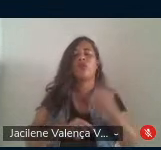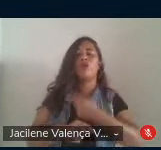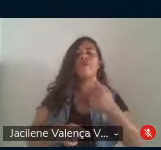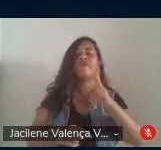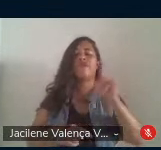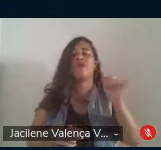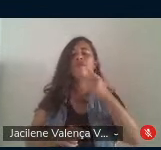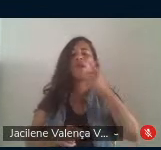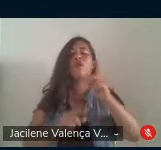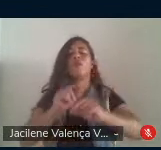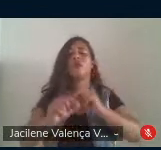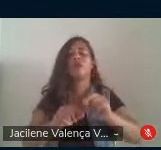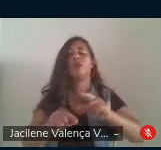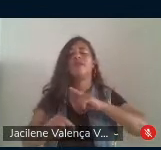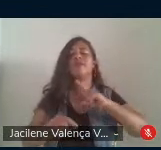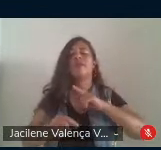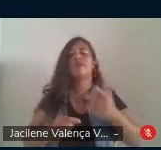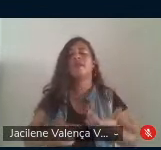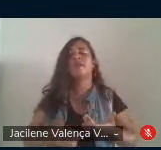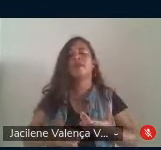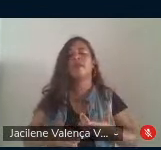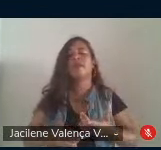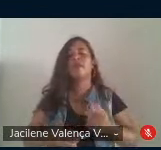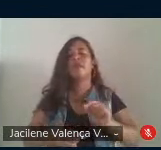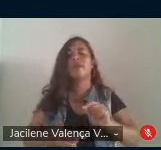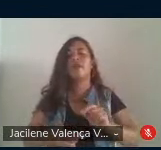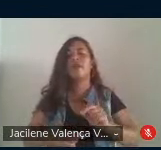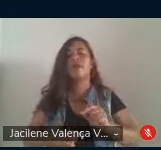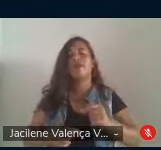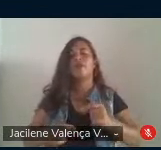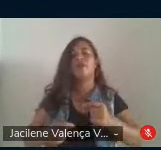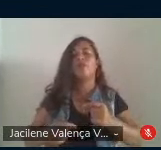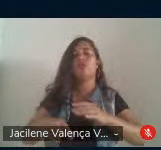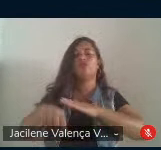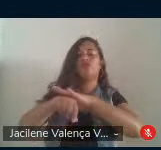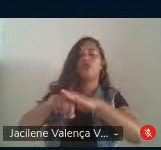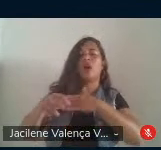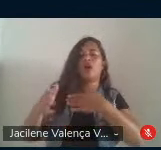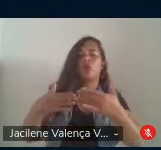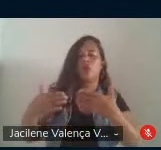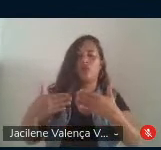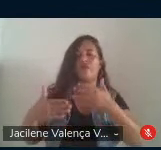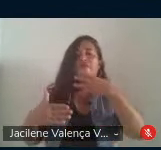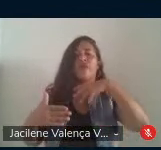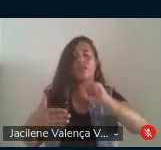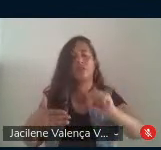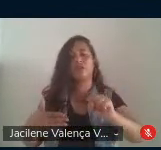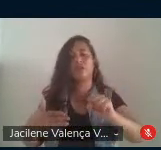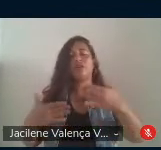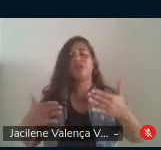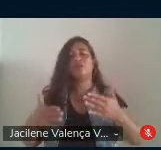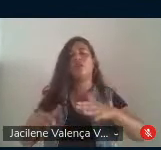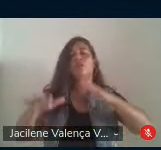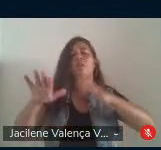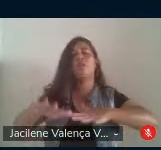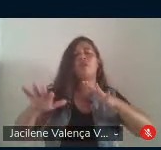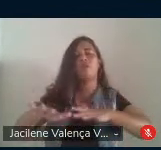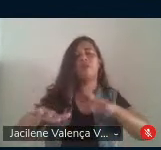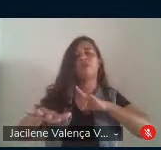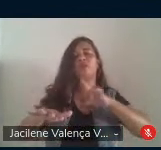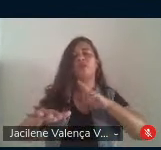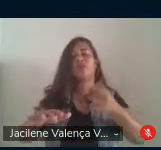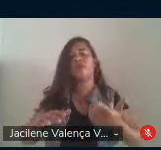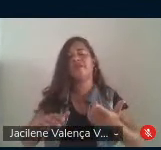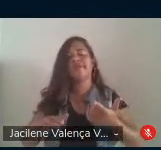alimentada pelo diálogo freiriano, né? Então, dentro desse movimento dialético de idas e